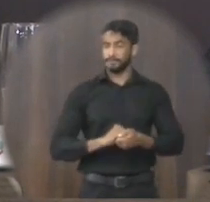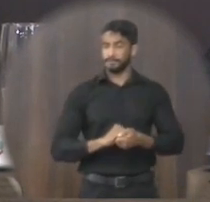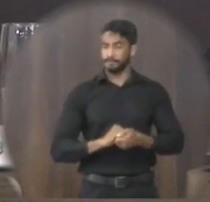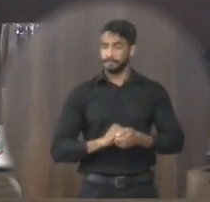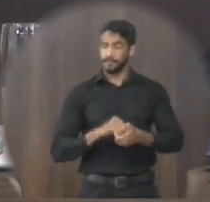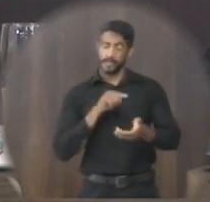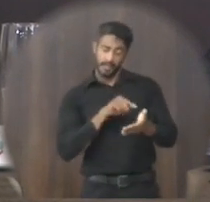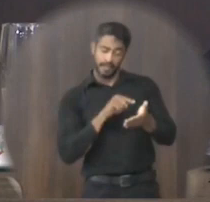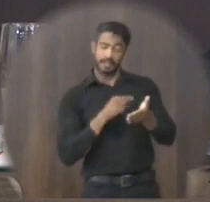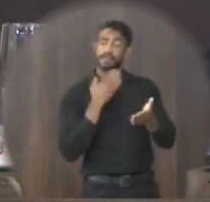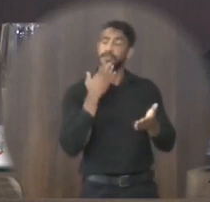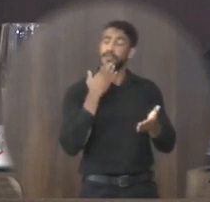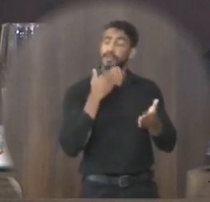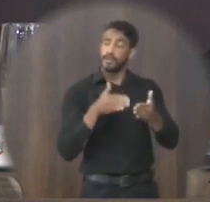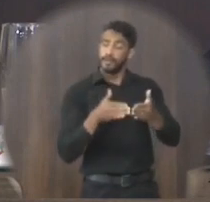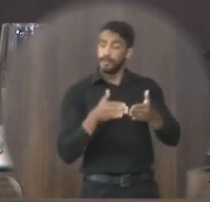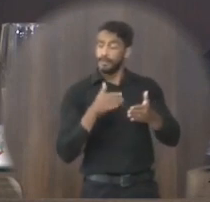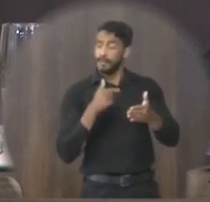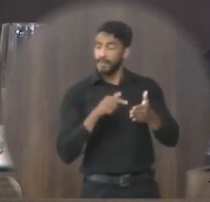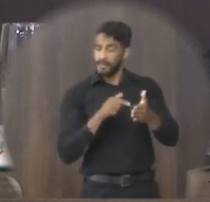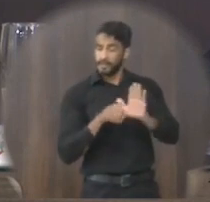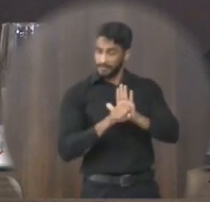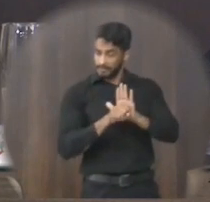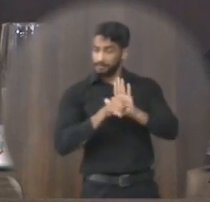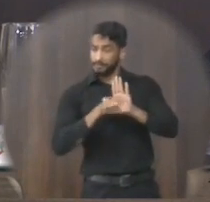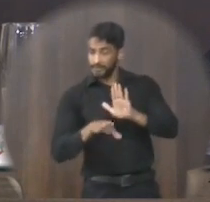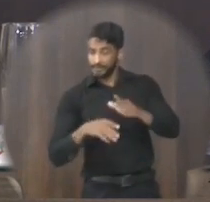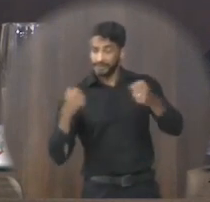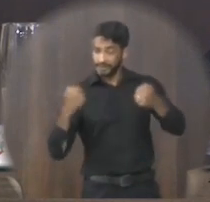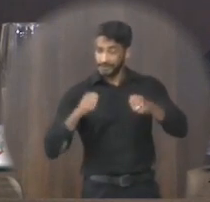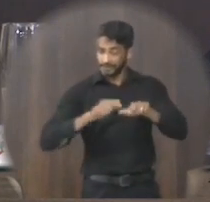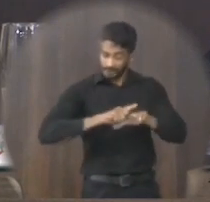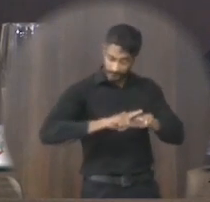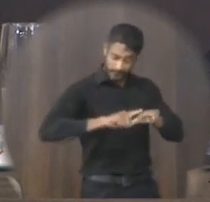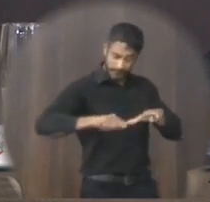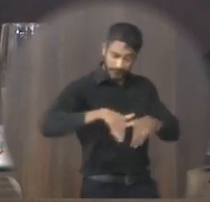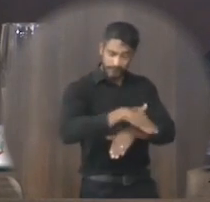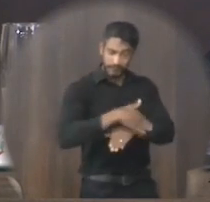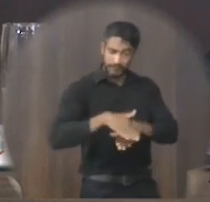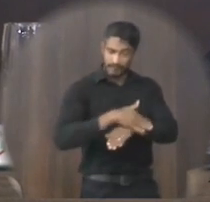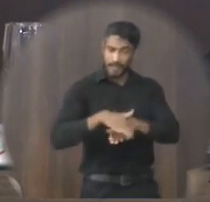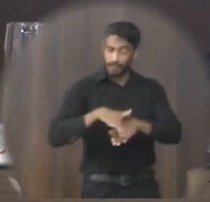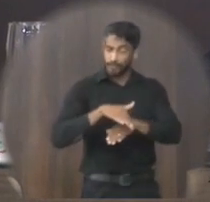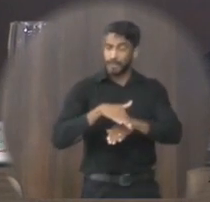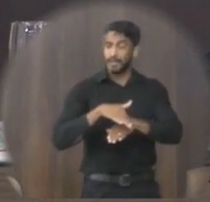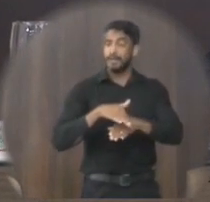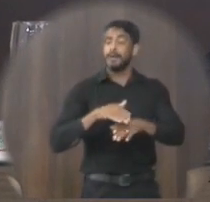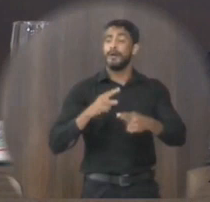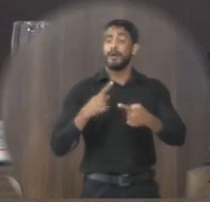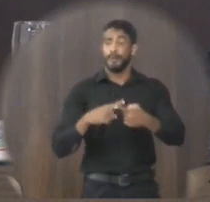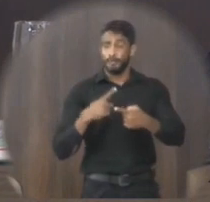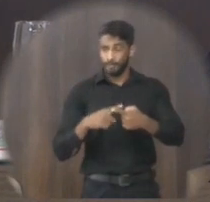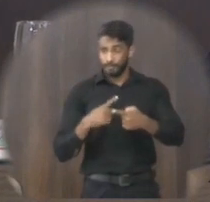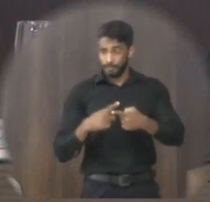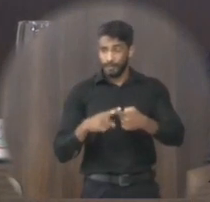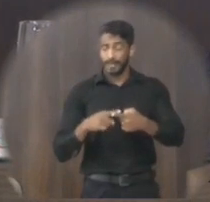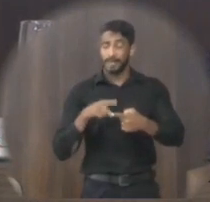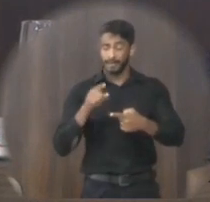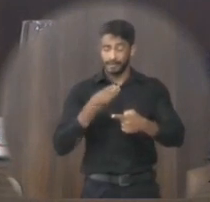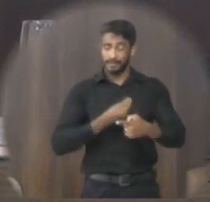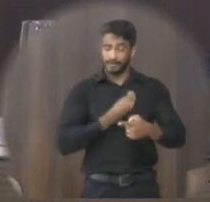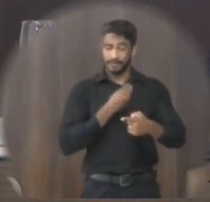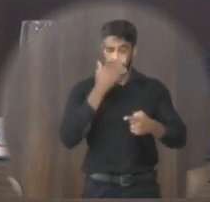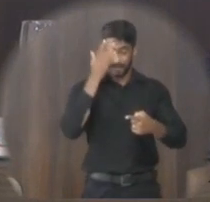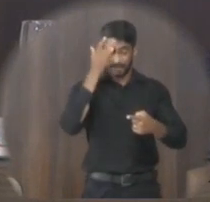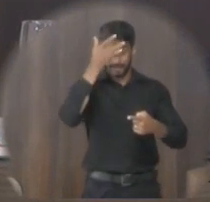apresenta esse requerimento por visualizar a necessidade da pavimentação asfáltica na rua supracitada o que é pleiteado pelos moradores